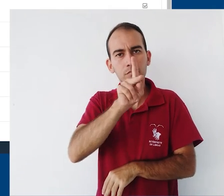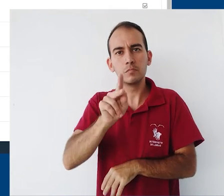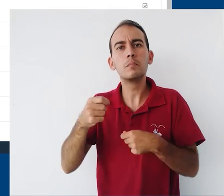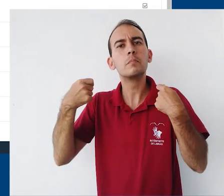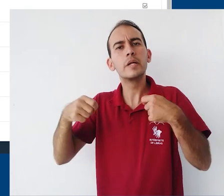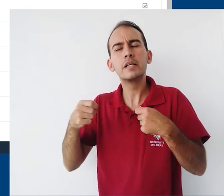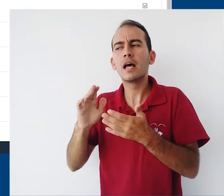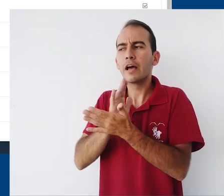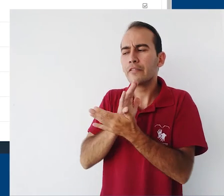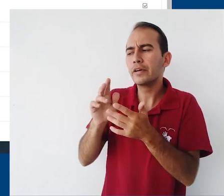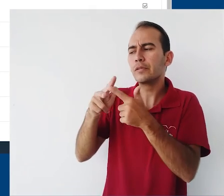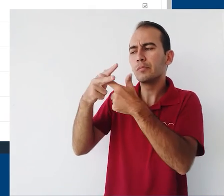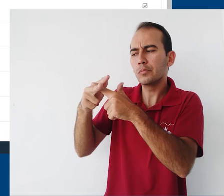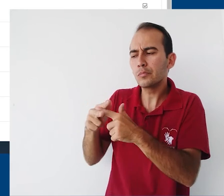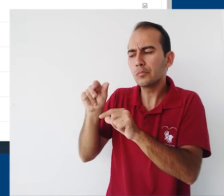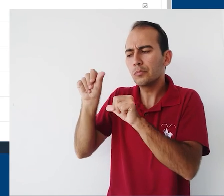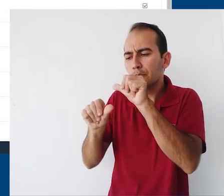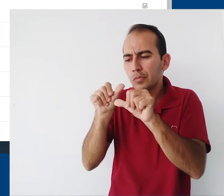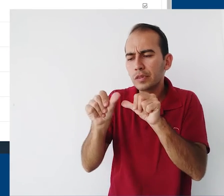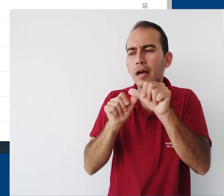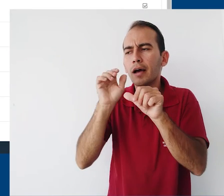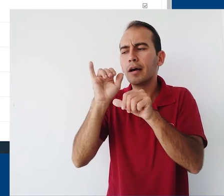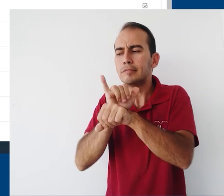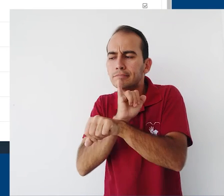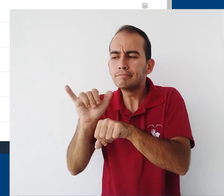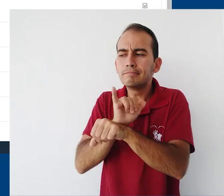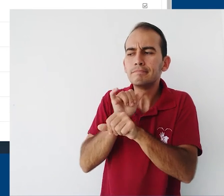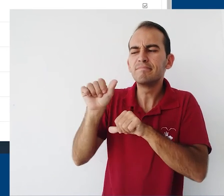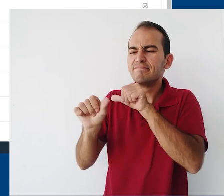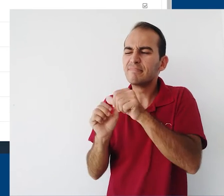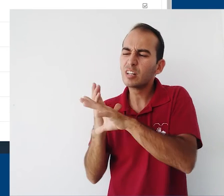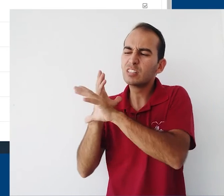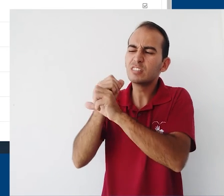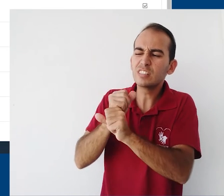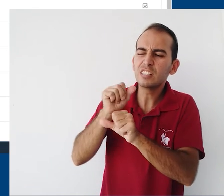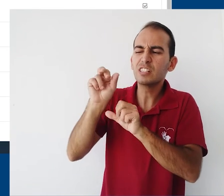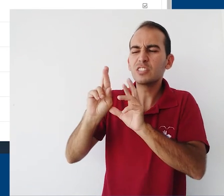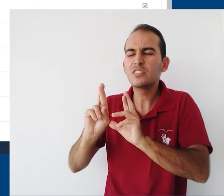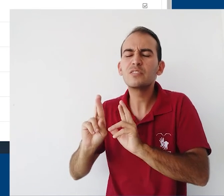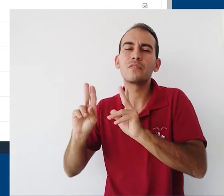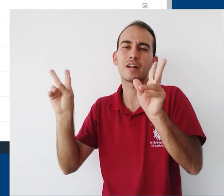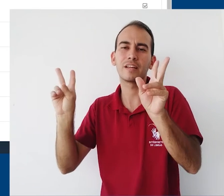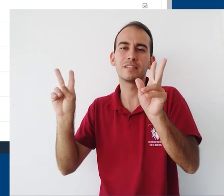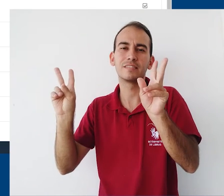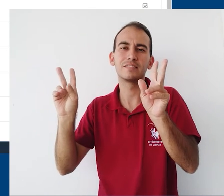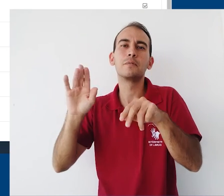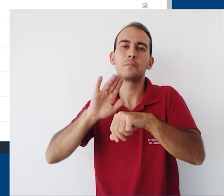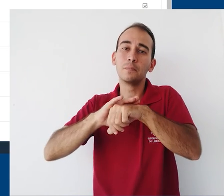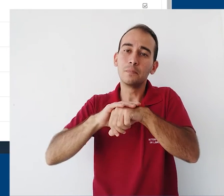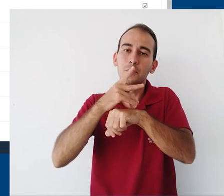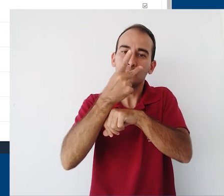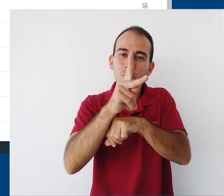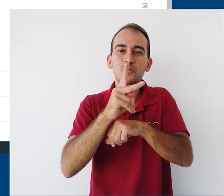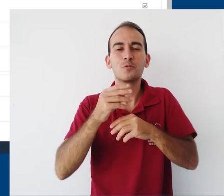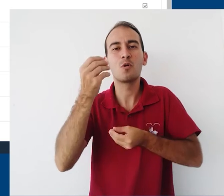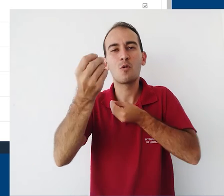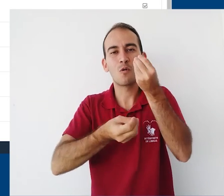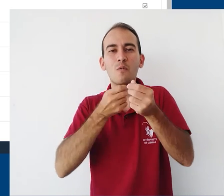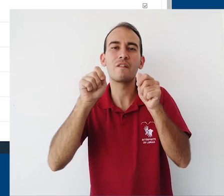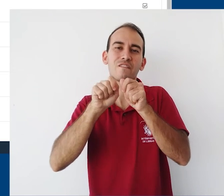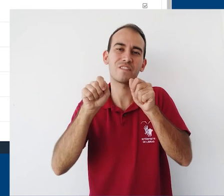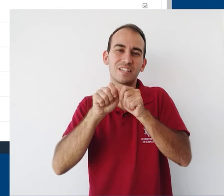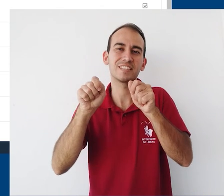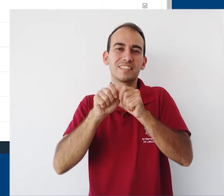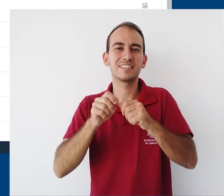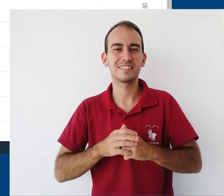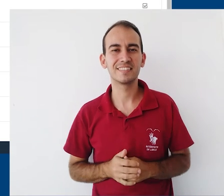professor pode achar interessante fazer uma alteração no método de cálculo. Então, o professor também tem que